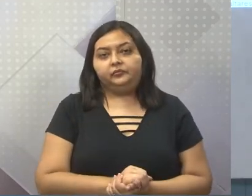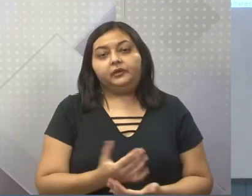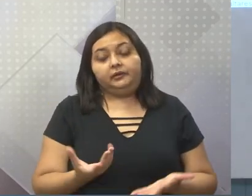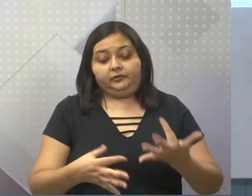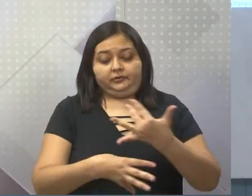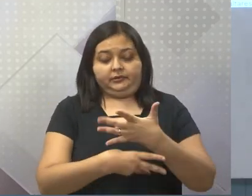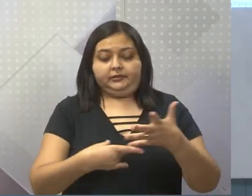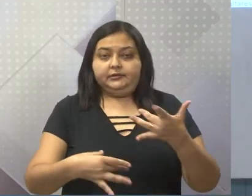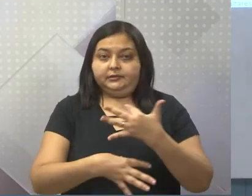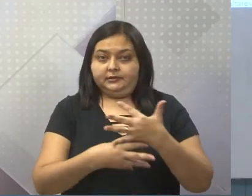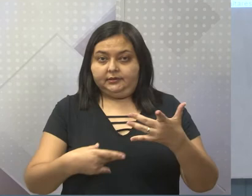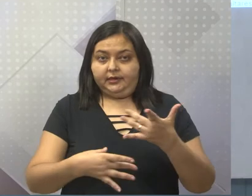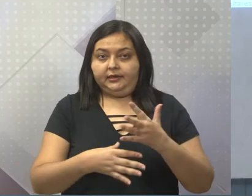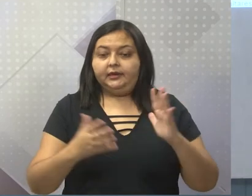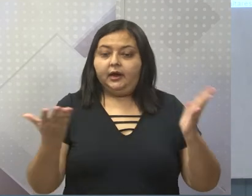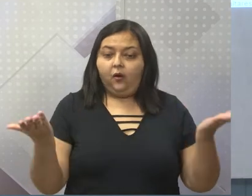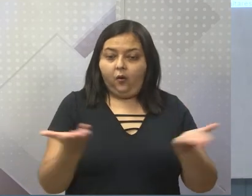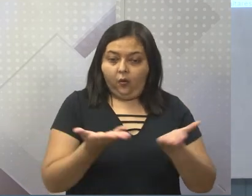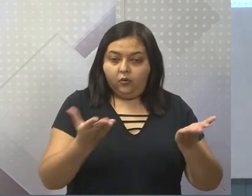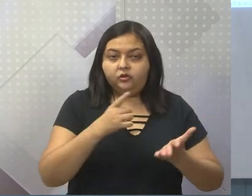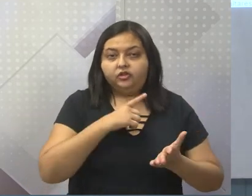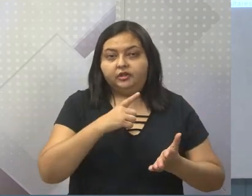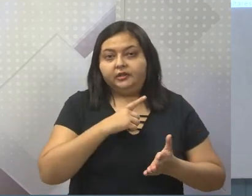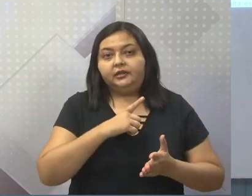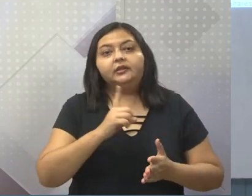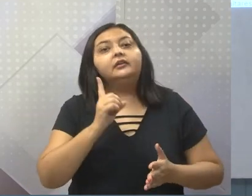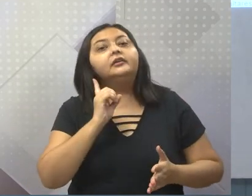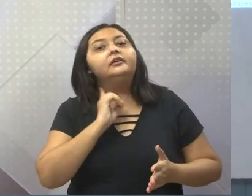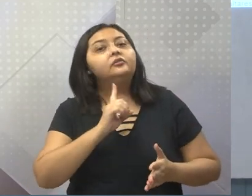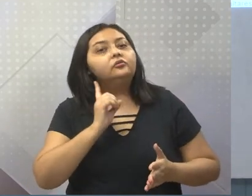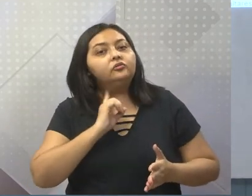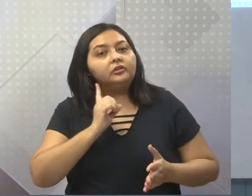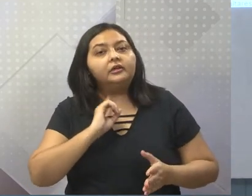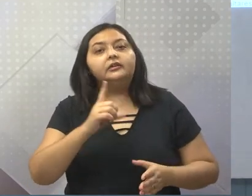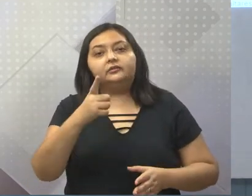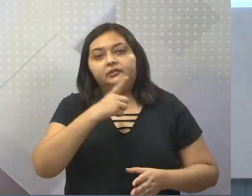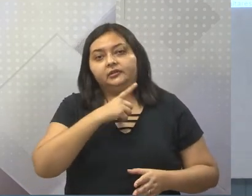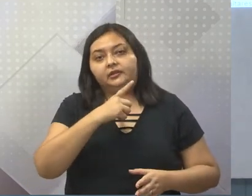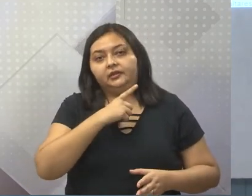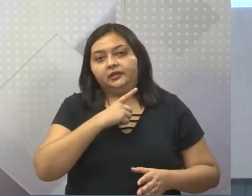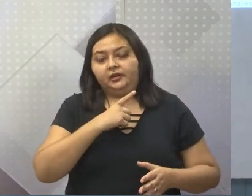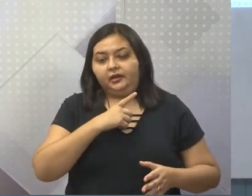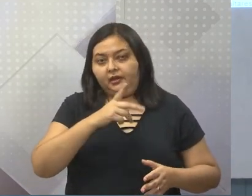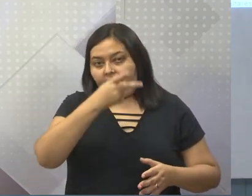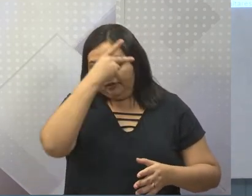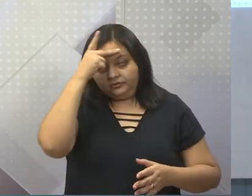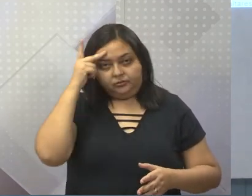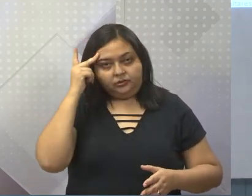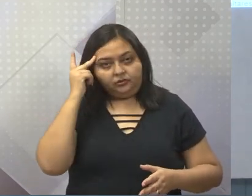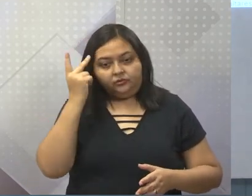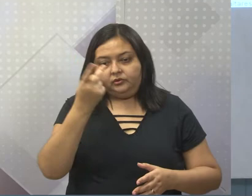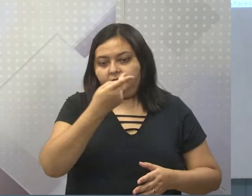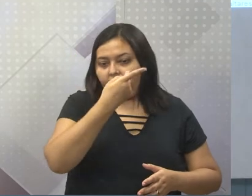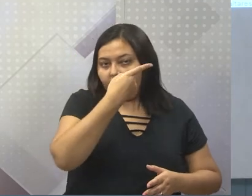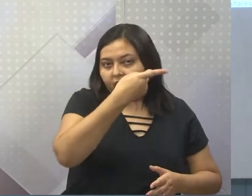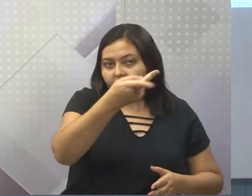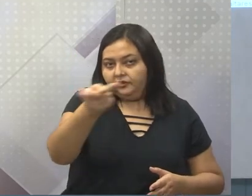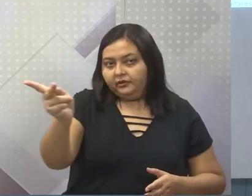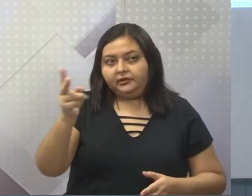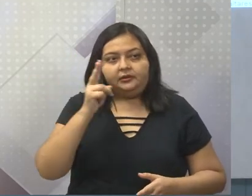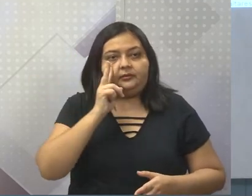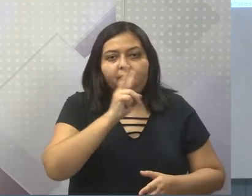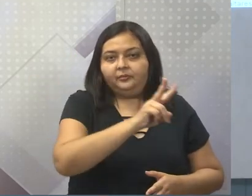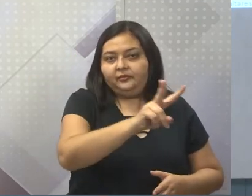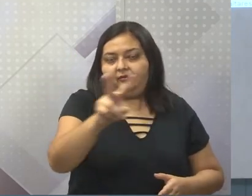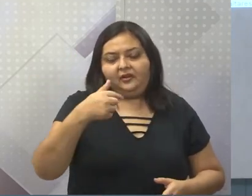que até hoje existem lá em Minas Gerais, são cidades muito bem visitadas. É um estado muito lindo. E, eu, particularmente,